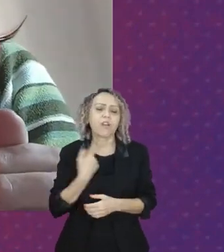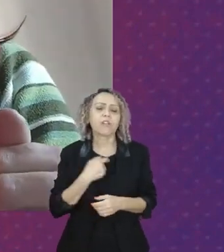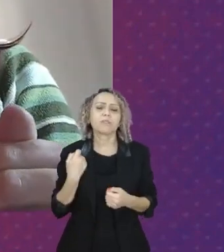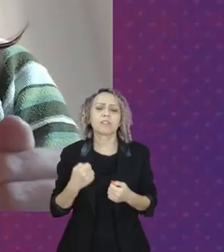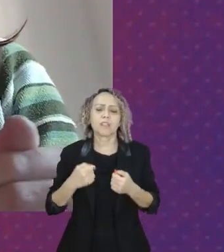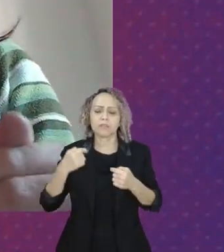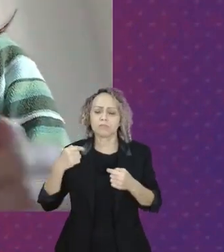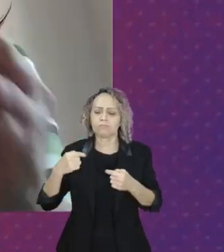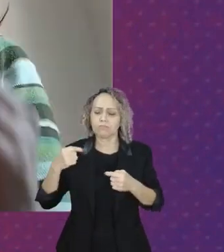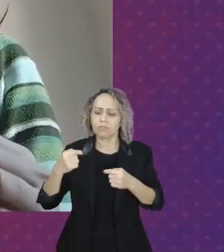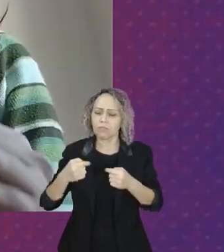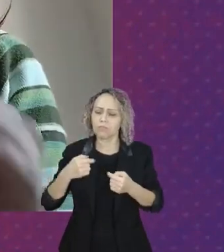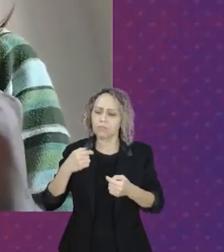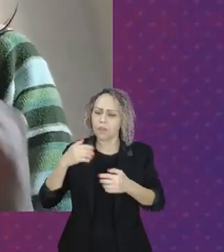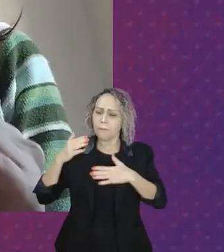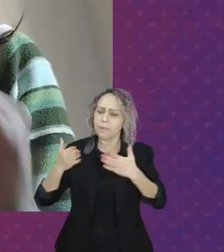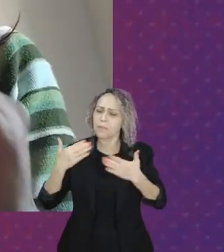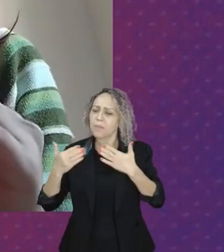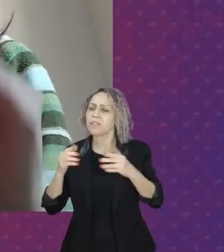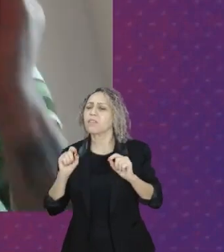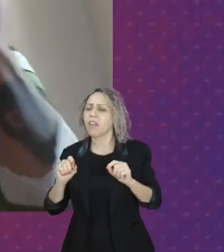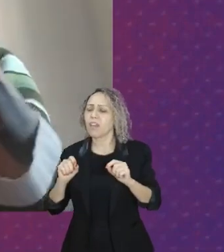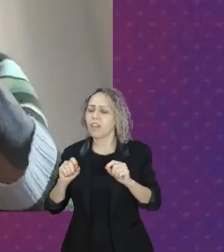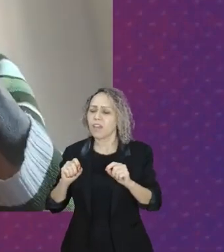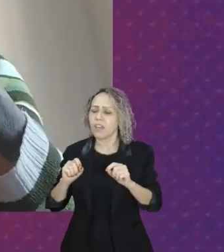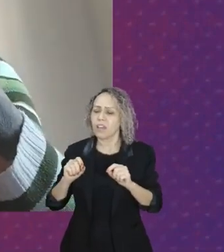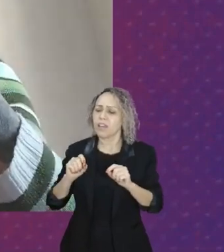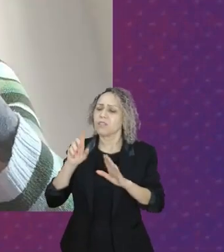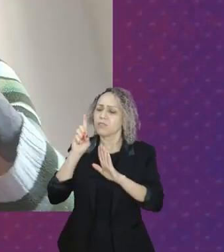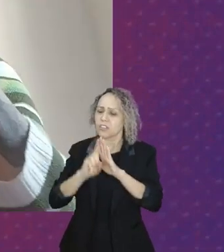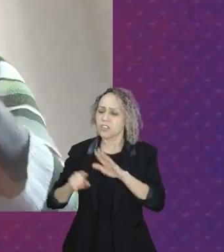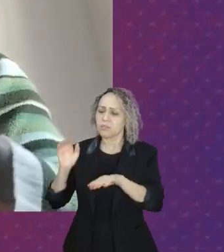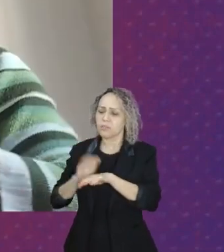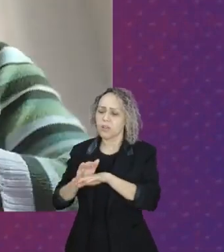direito das mulheres a momentos de lazer e momentos de alegria.